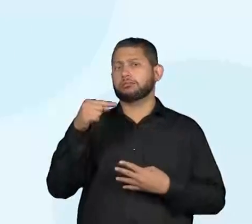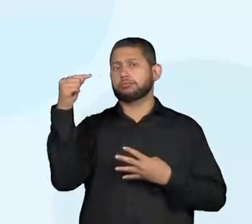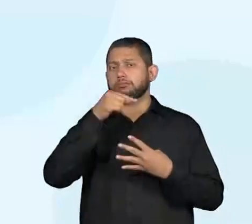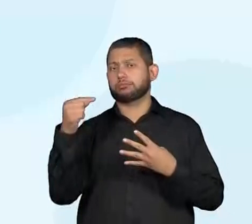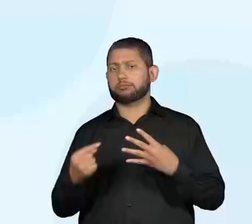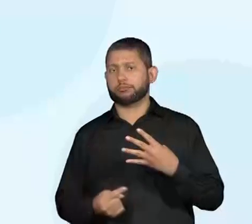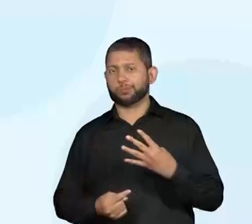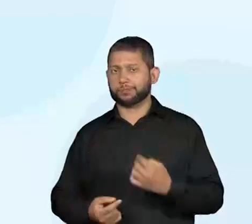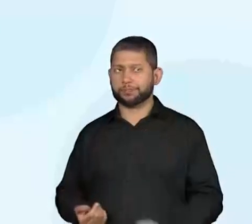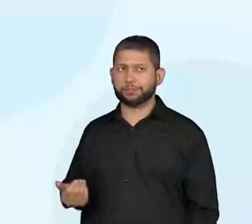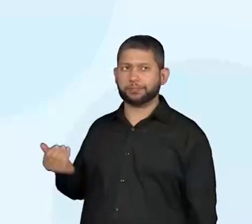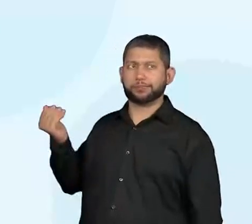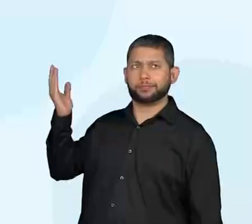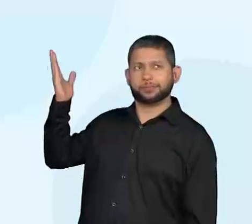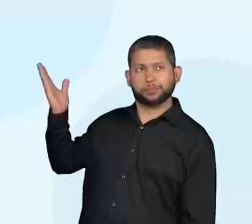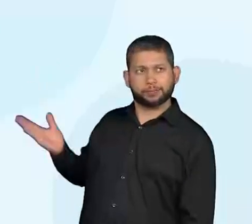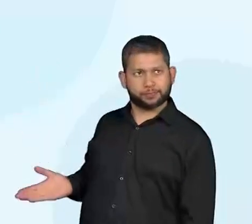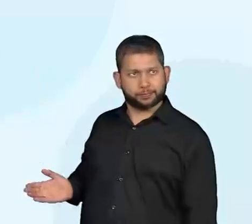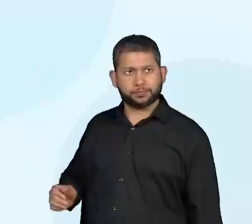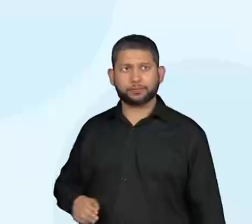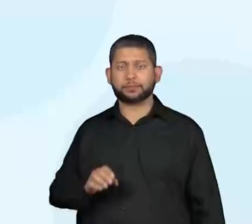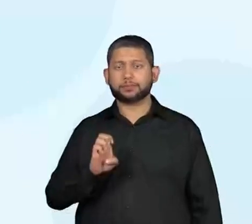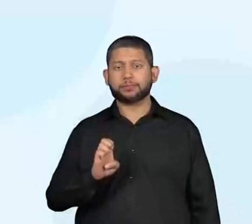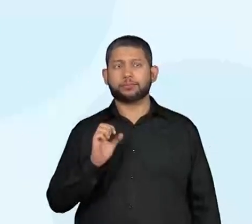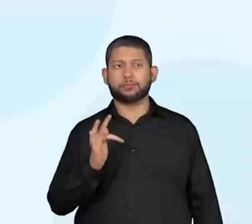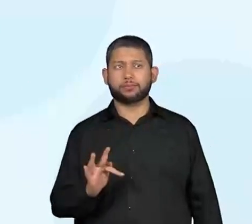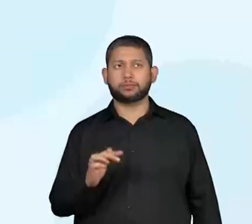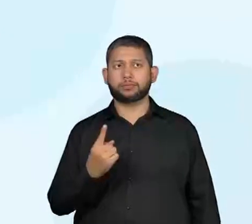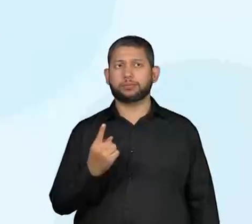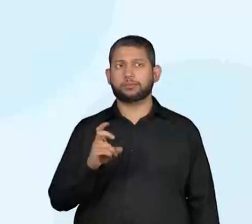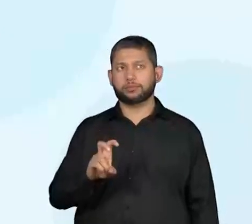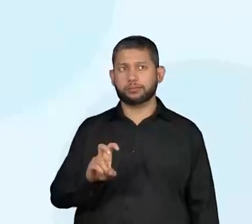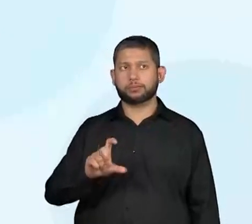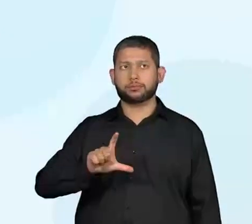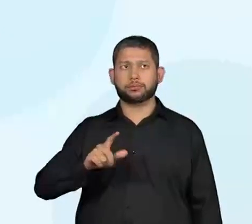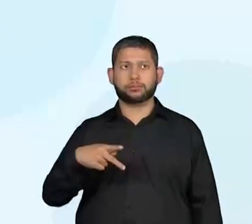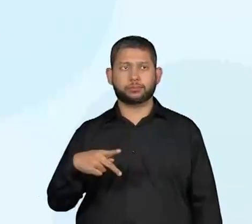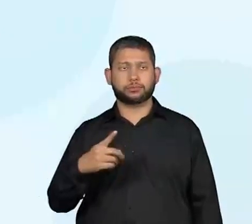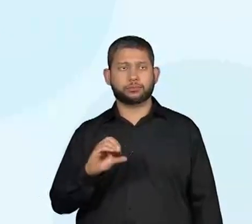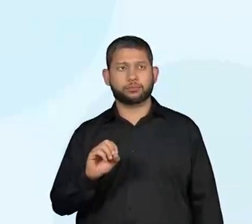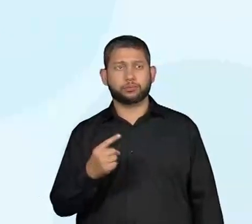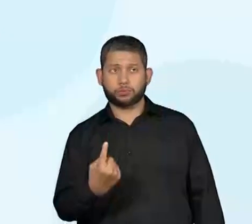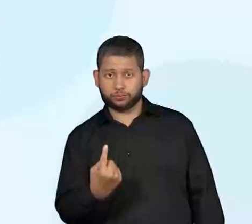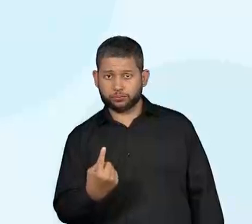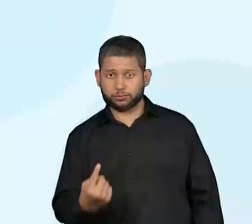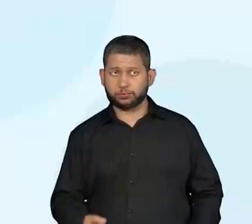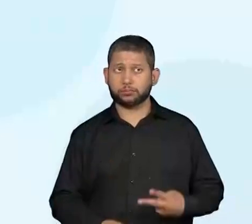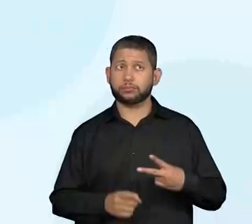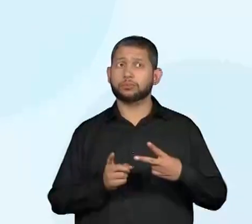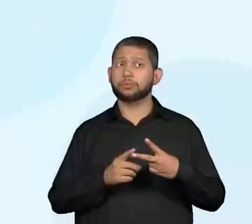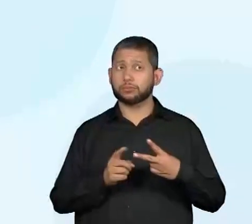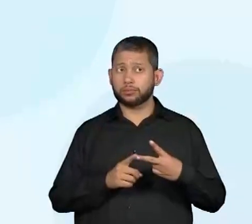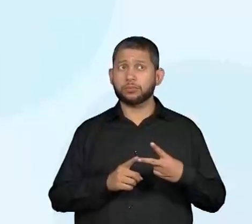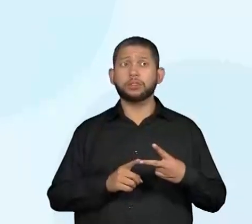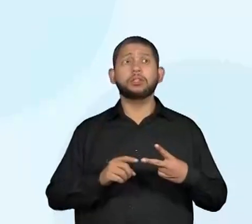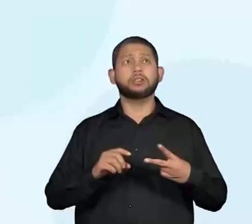Então, as habilidades que iremos trabalhar hoje é a EF15LP01, a